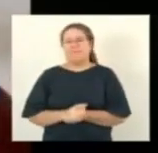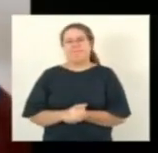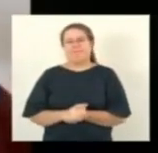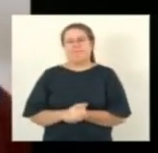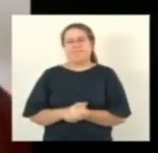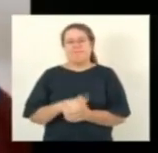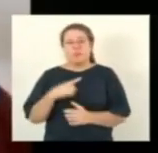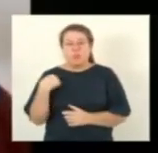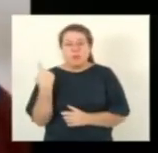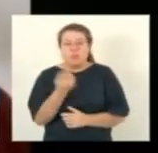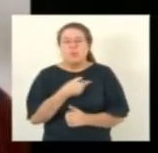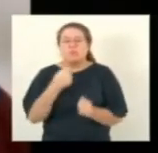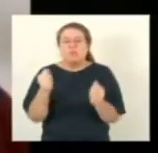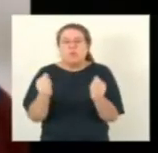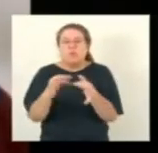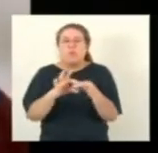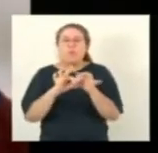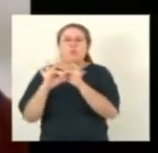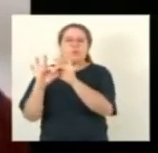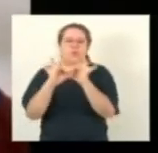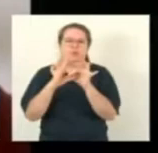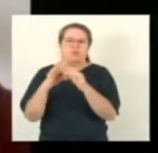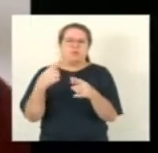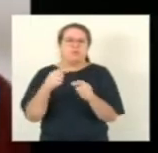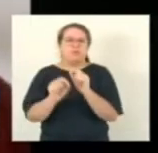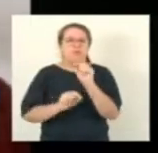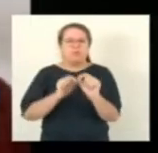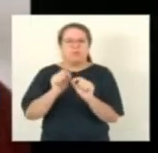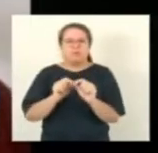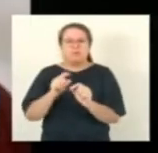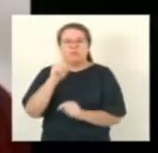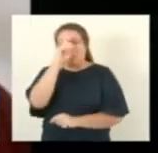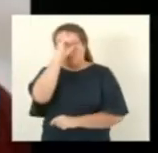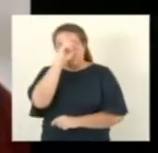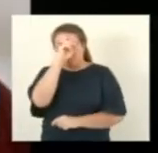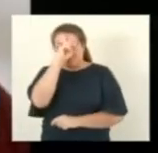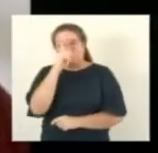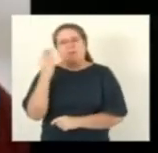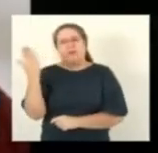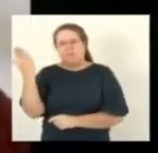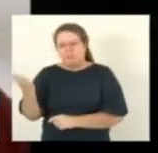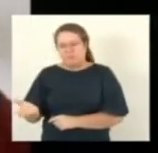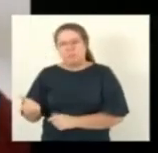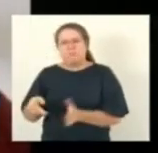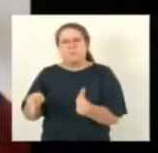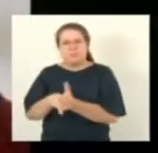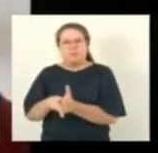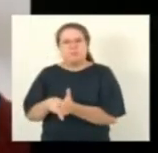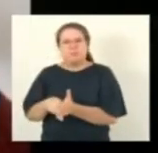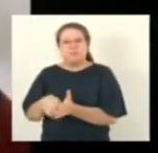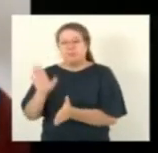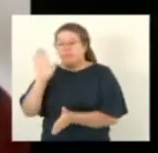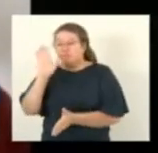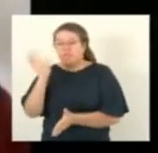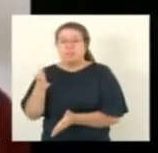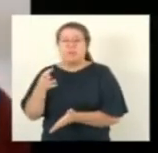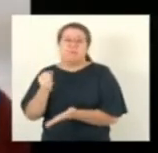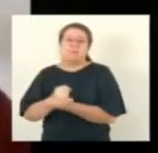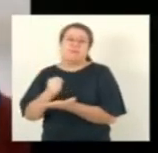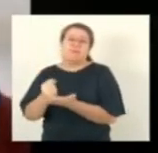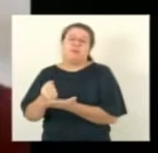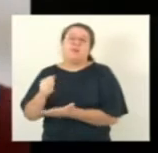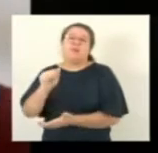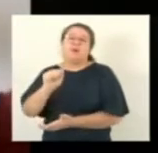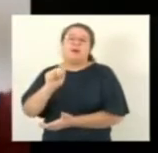todos nós temos que nos unir para que o hospital de Iguaçuí tenha o credenciamento já da Secretaria de Saúde desse